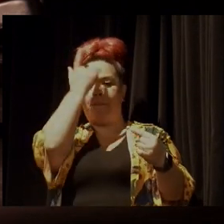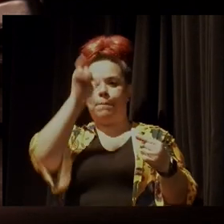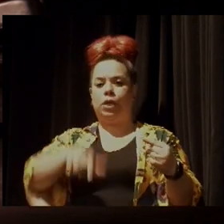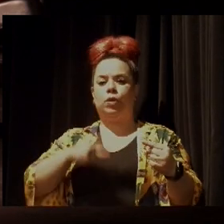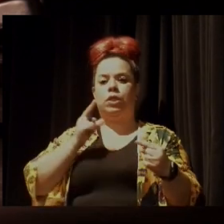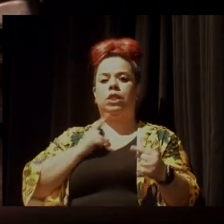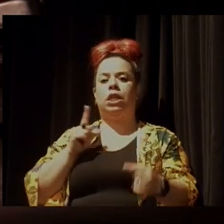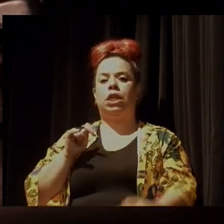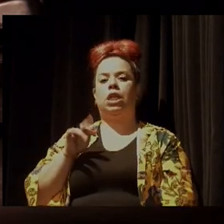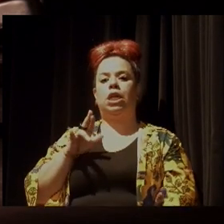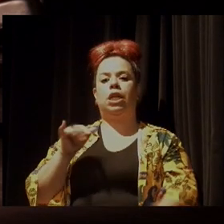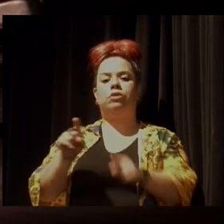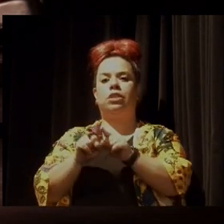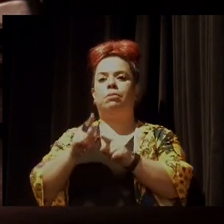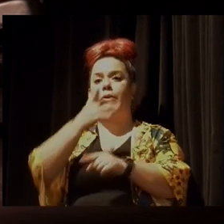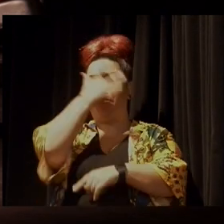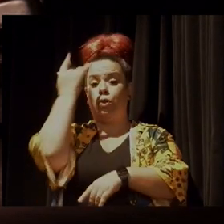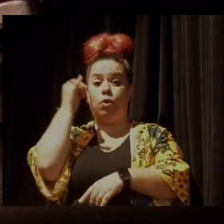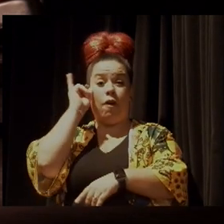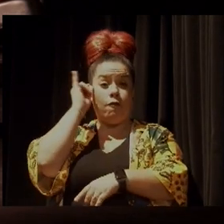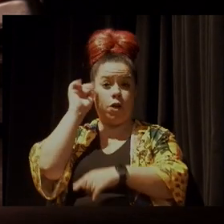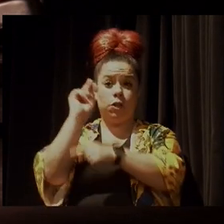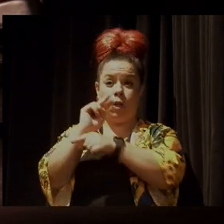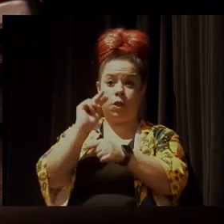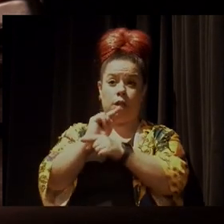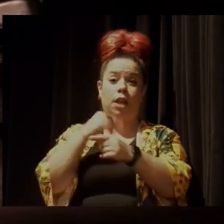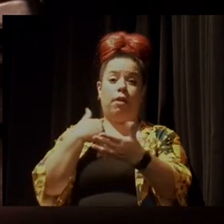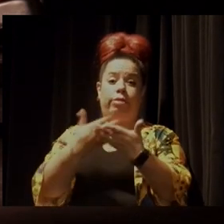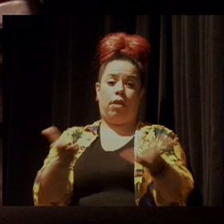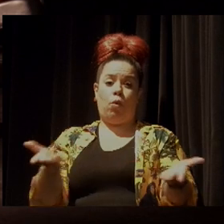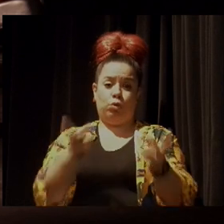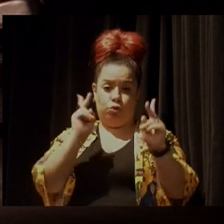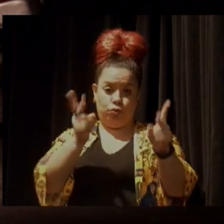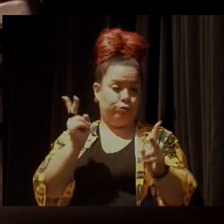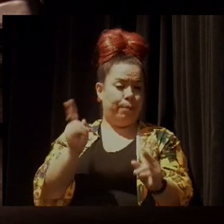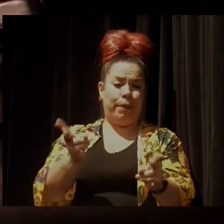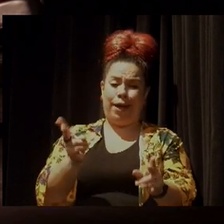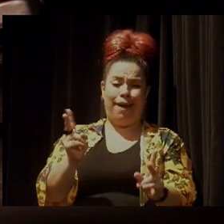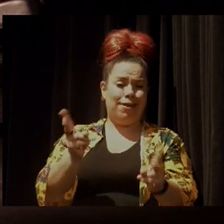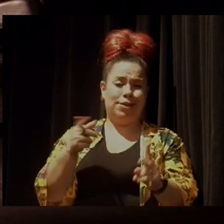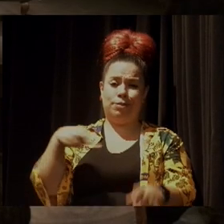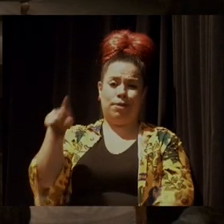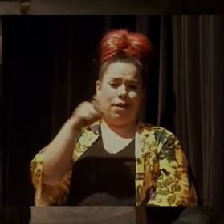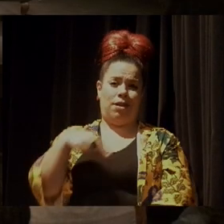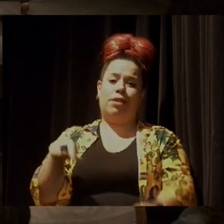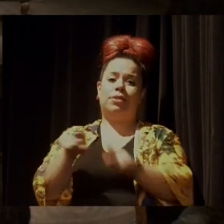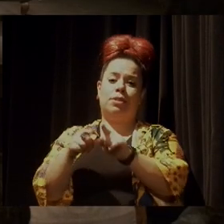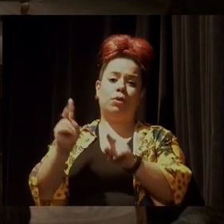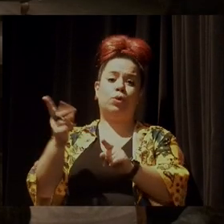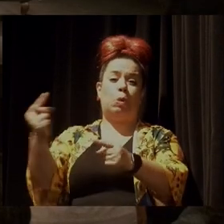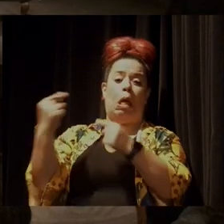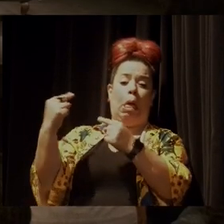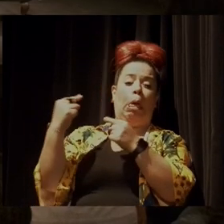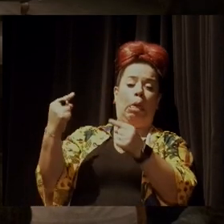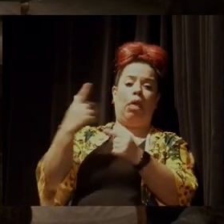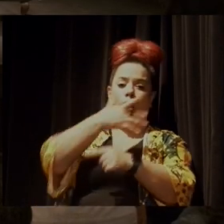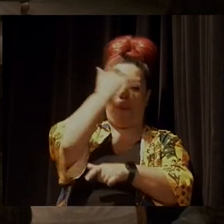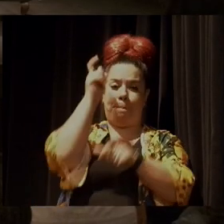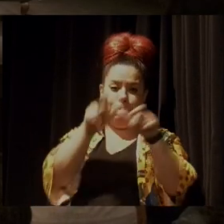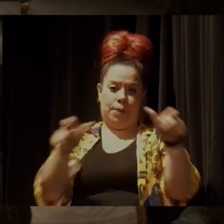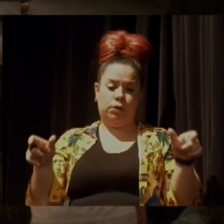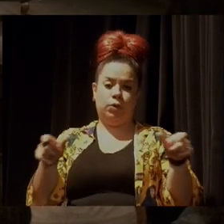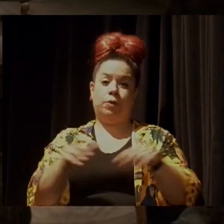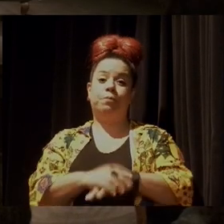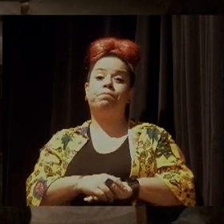fazendeiros, de madeireiros, que são os mesmos que ameaçam hoje essa população, que ameaçam o território. Então, a